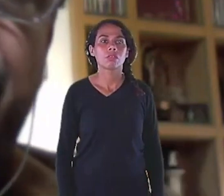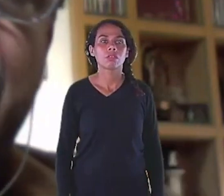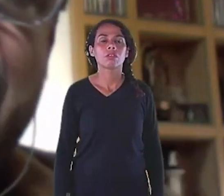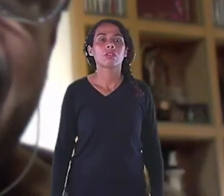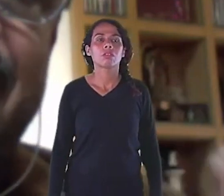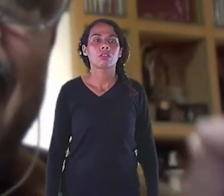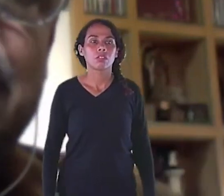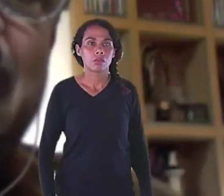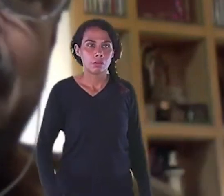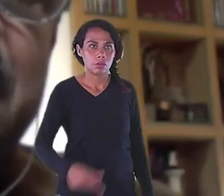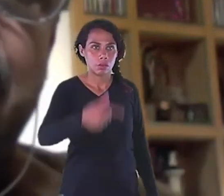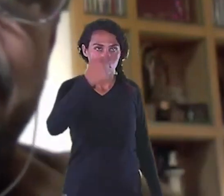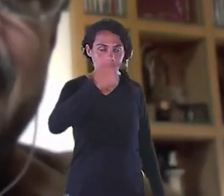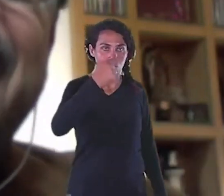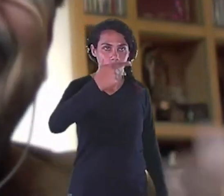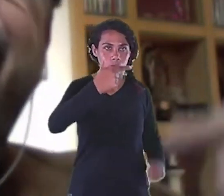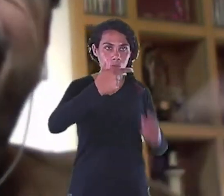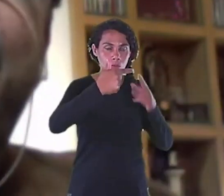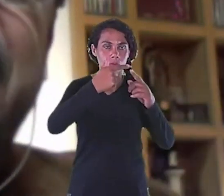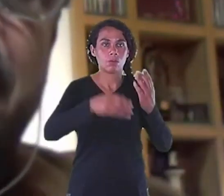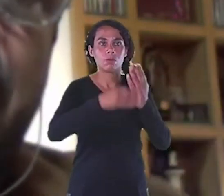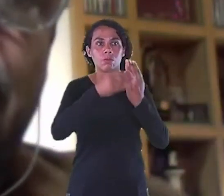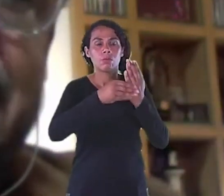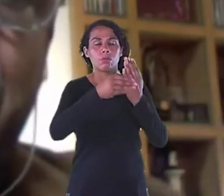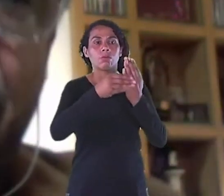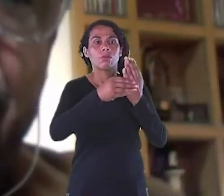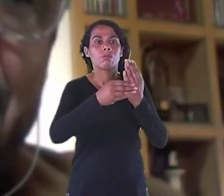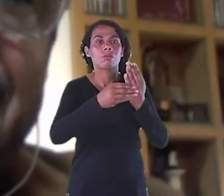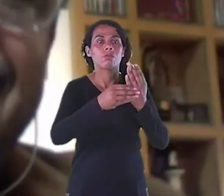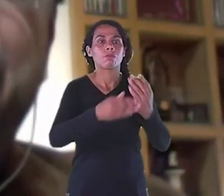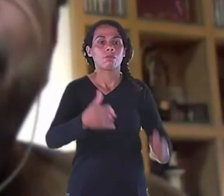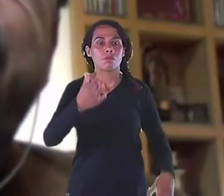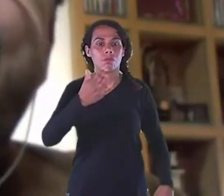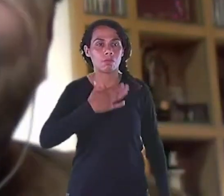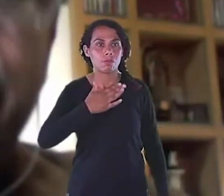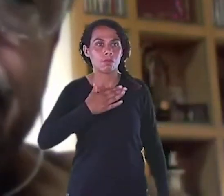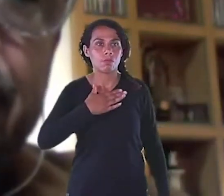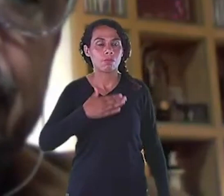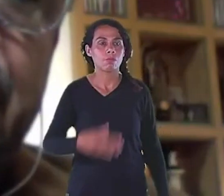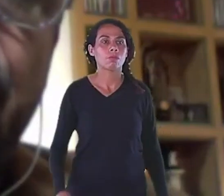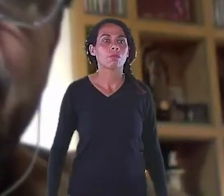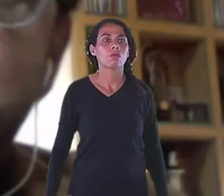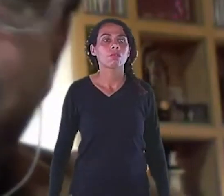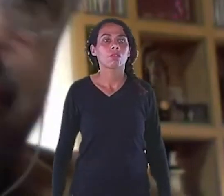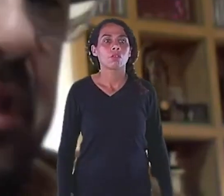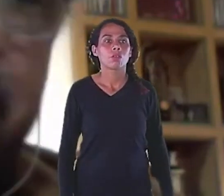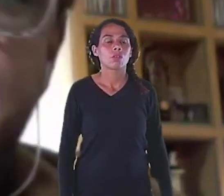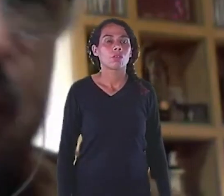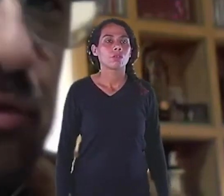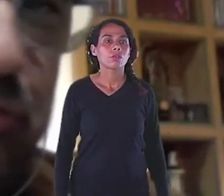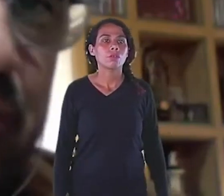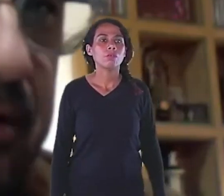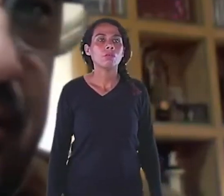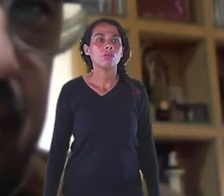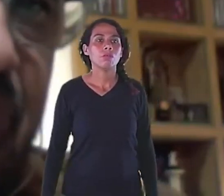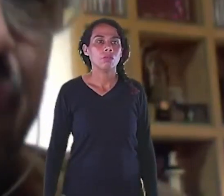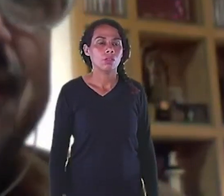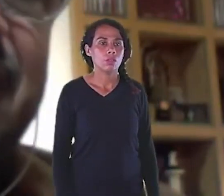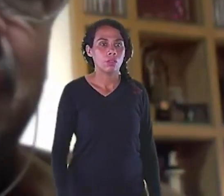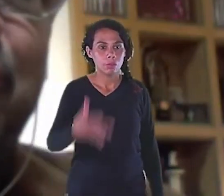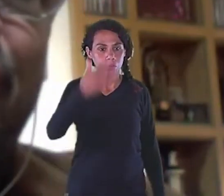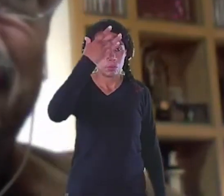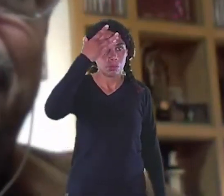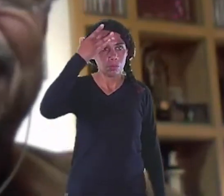O segundo livro Análise do Design Brasileiro Ele foi no lançamento E me provocou Falou Você tem que nos ajudar